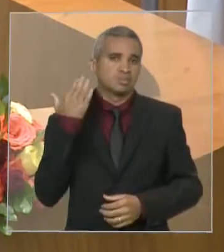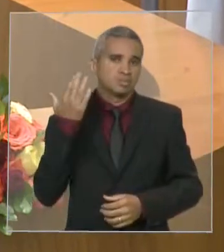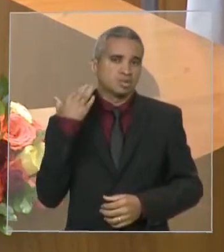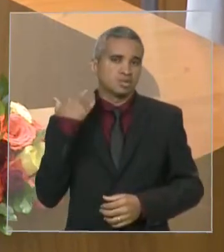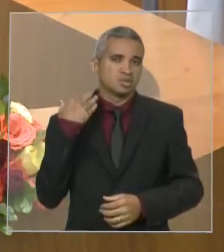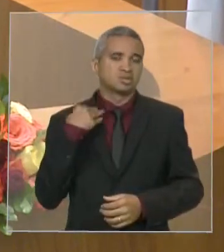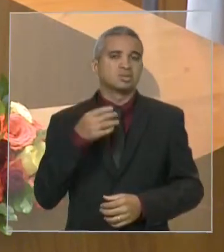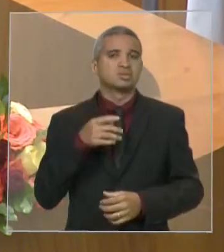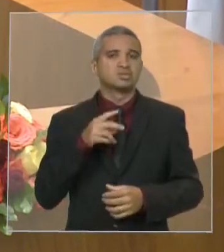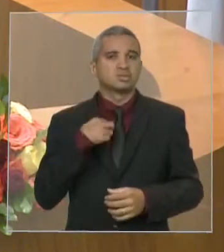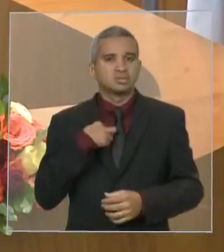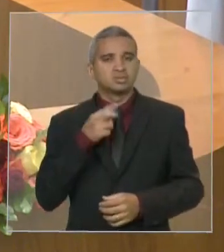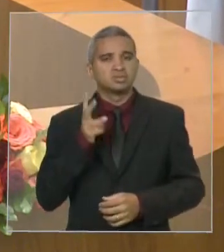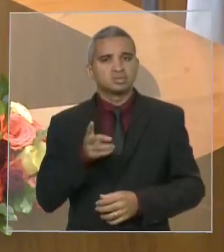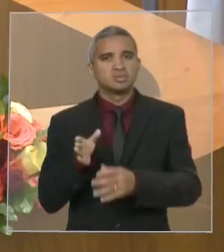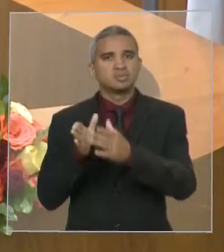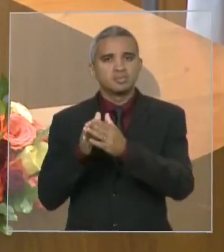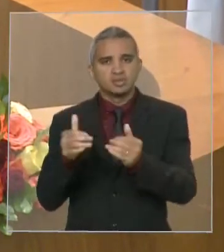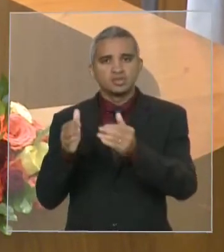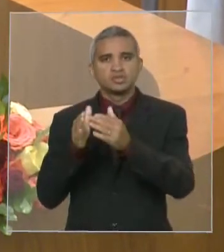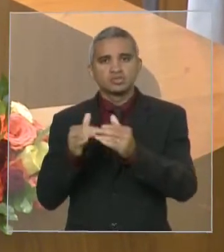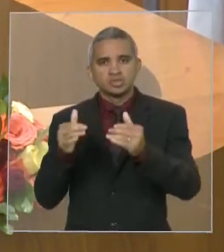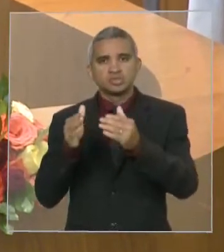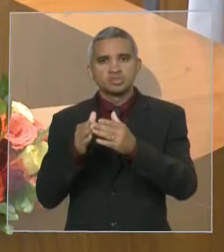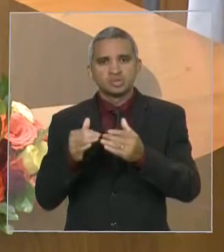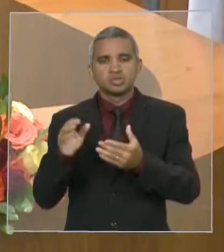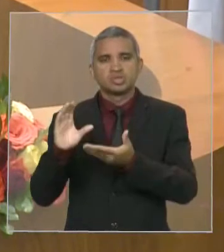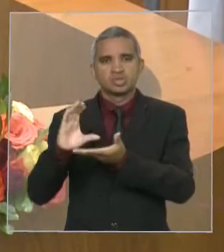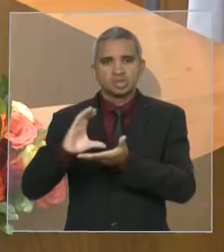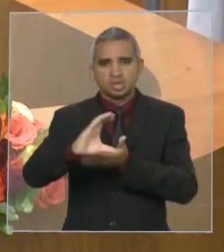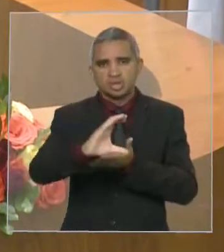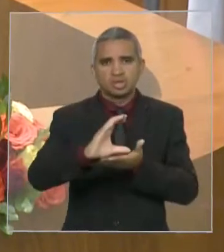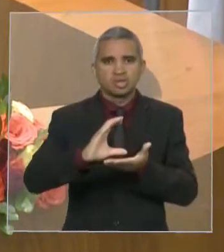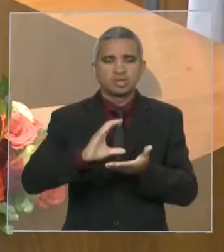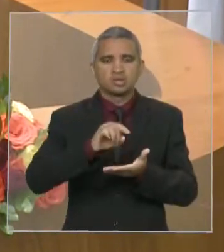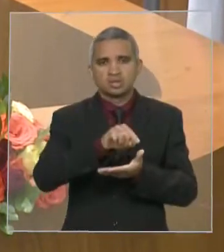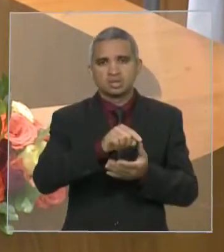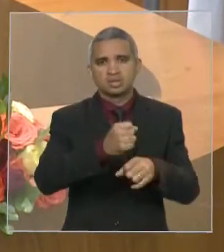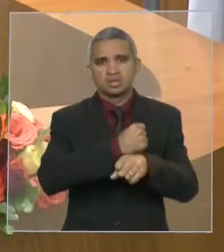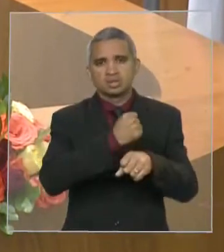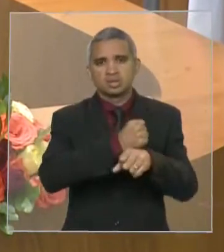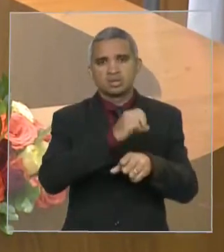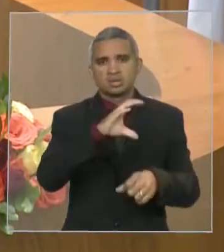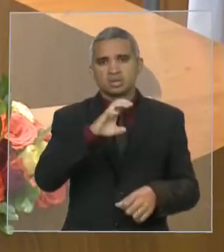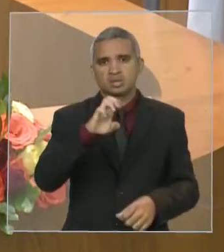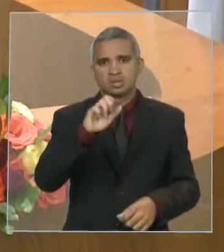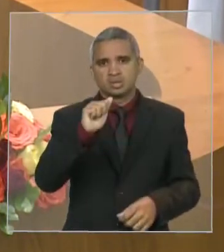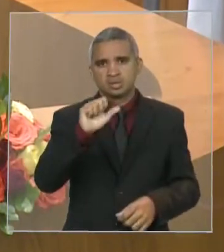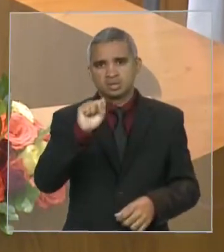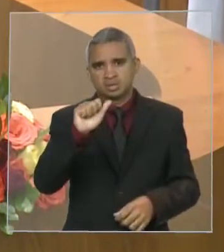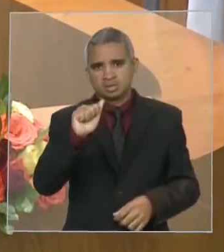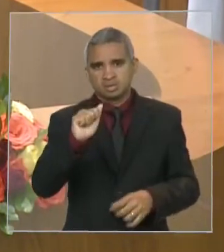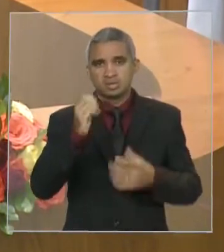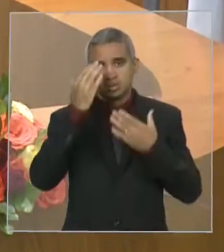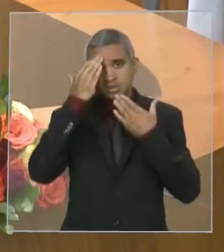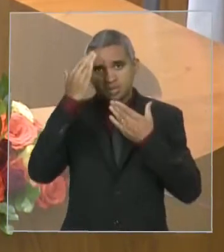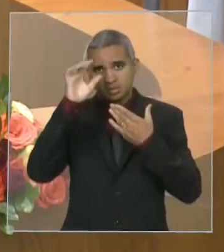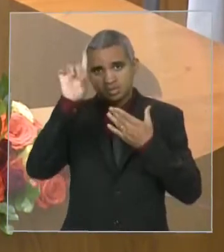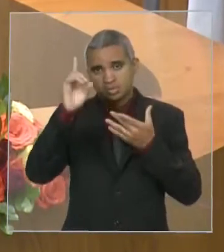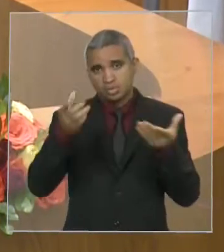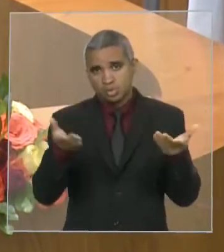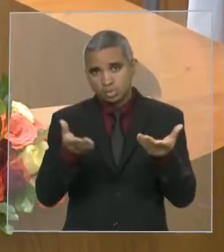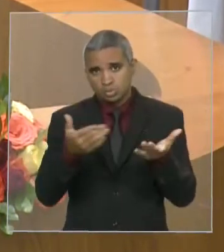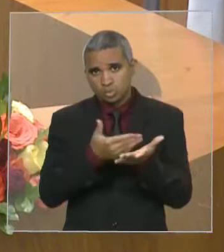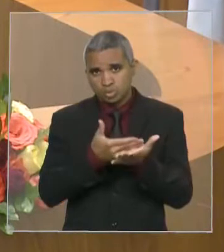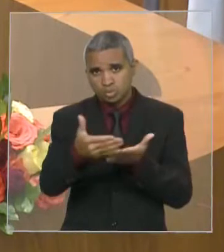ajuda para que a gente possa reconstruir a SEASA. E essa ajuda, graças a Deus, se inicia hoje, com a assinatura